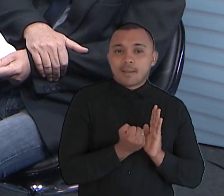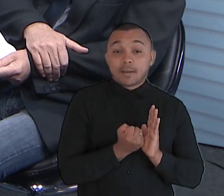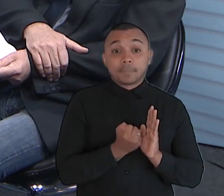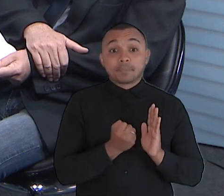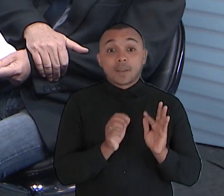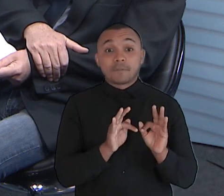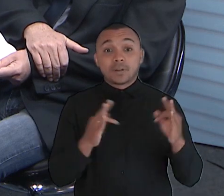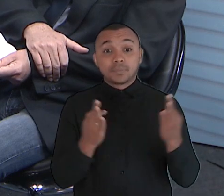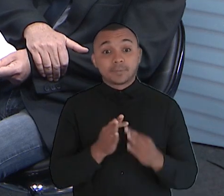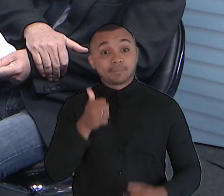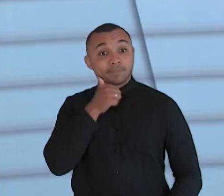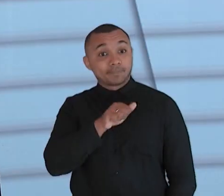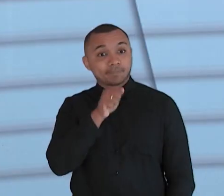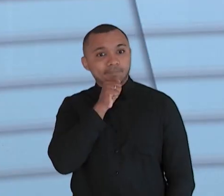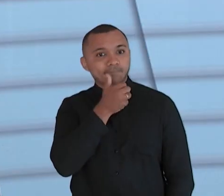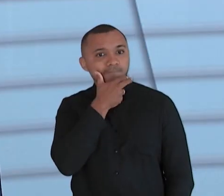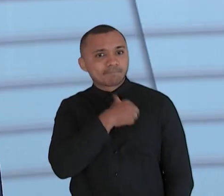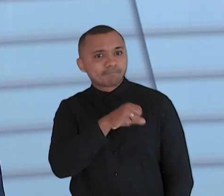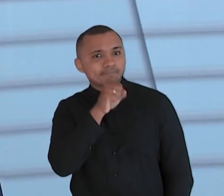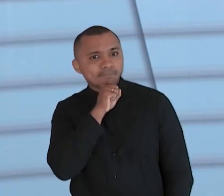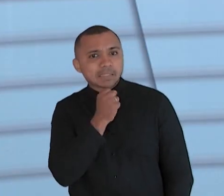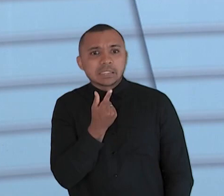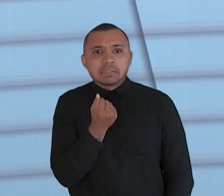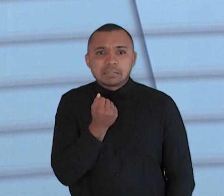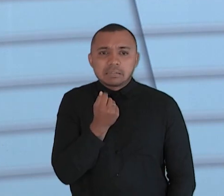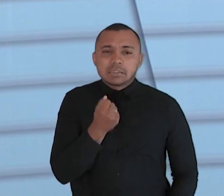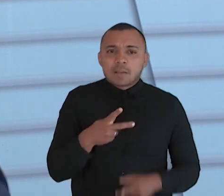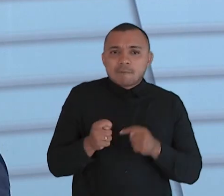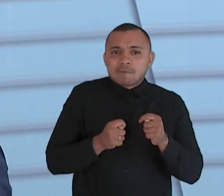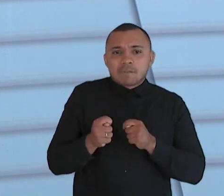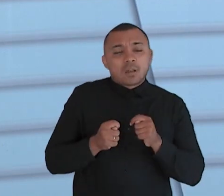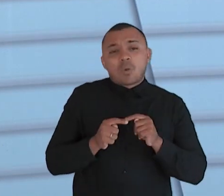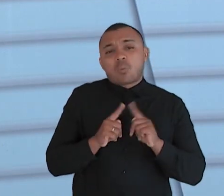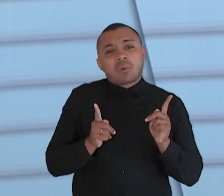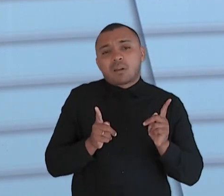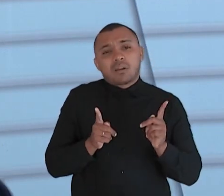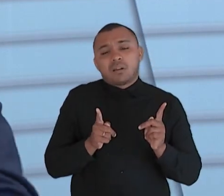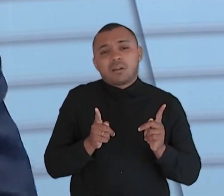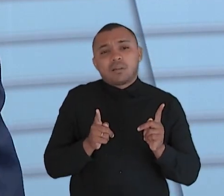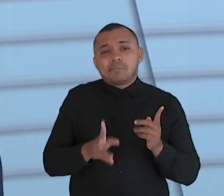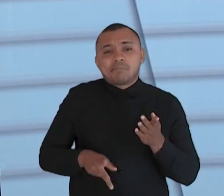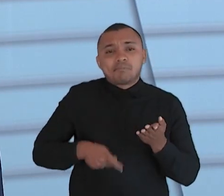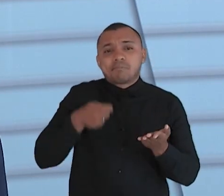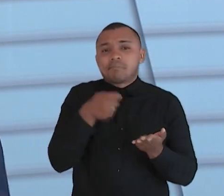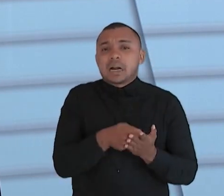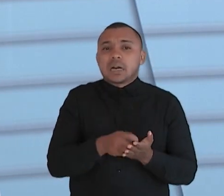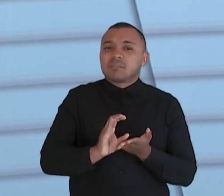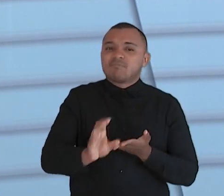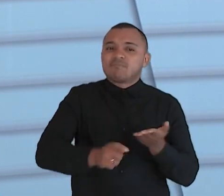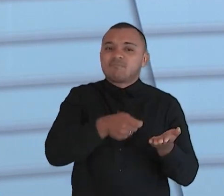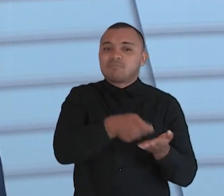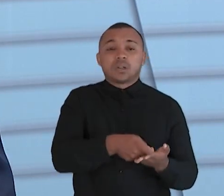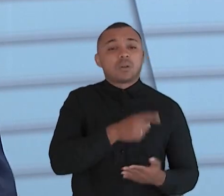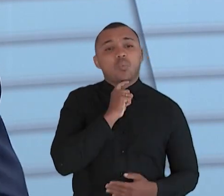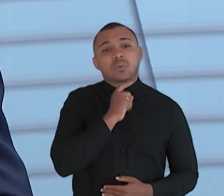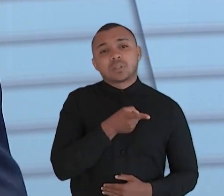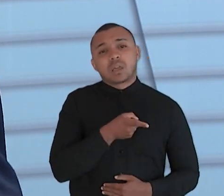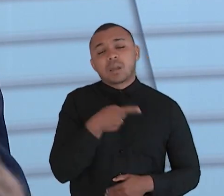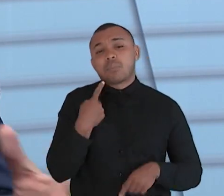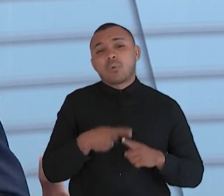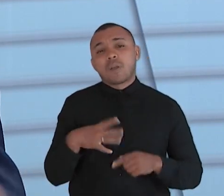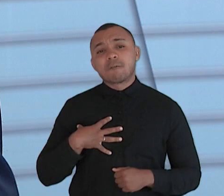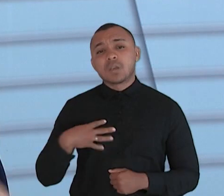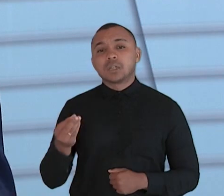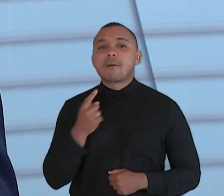pais, por mais que eles se esforcem, não têm condições de dar tudo aquilo que os filhos gostariam de ter. E aí,